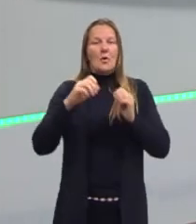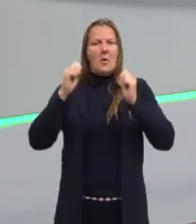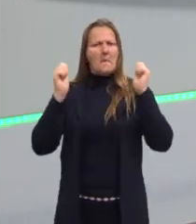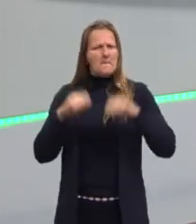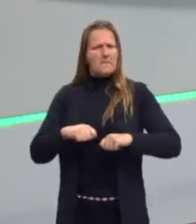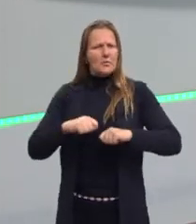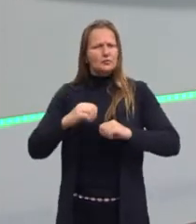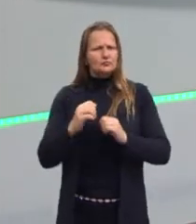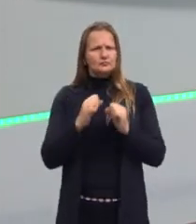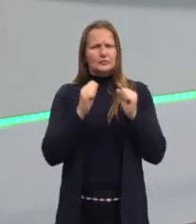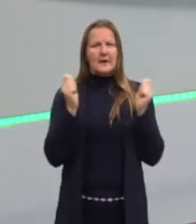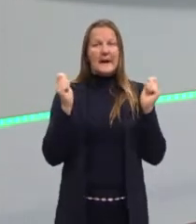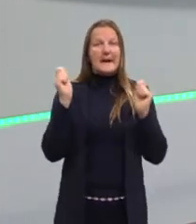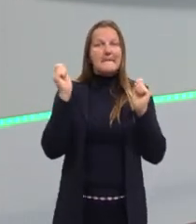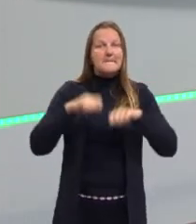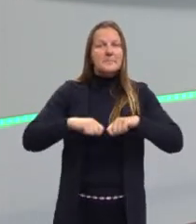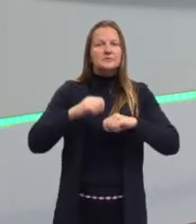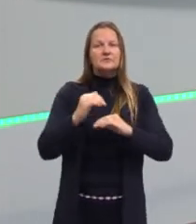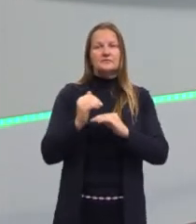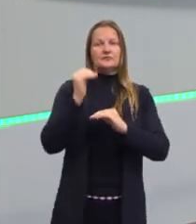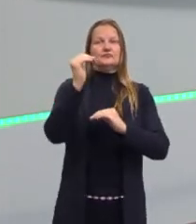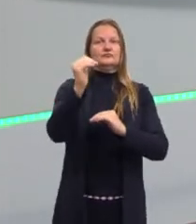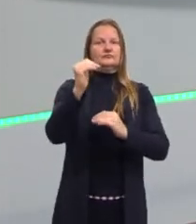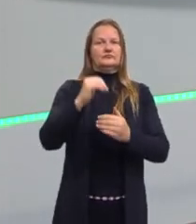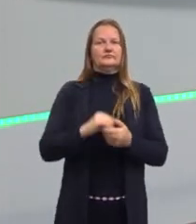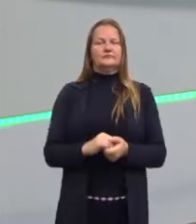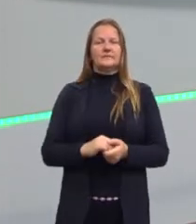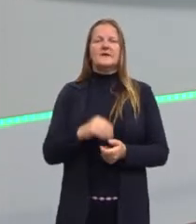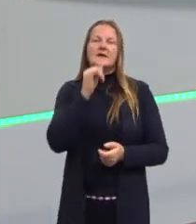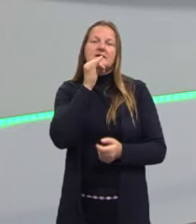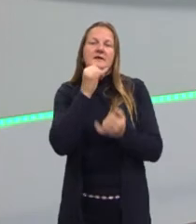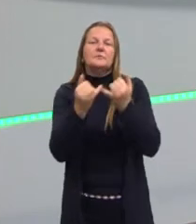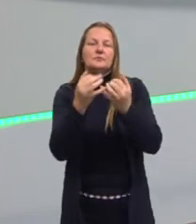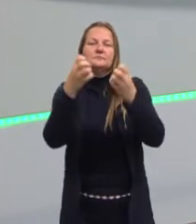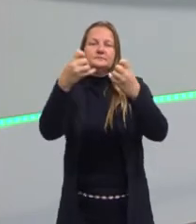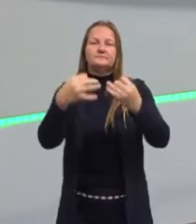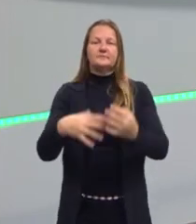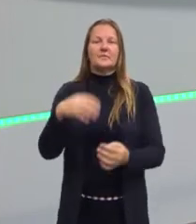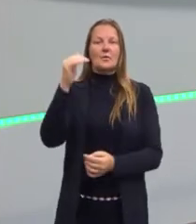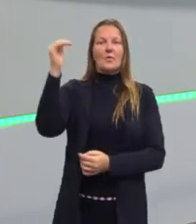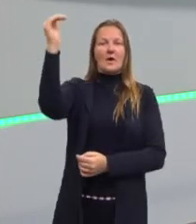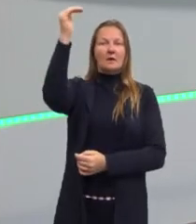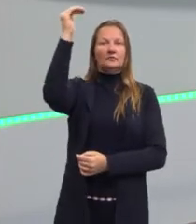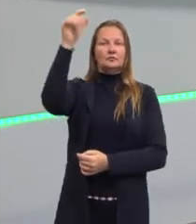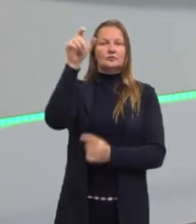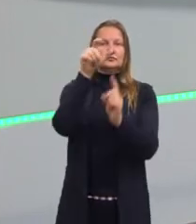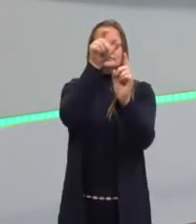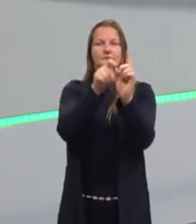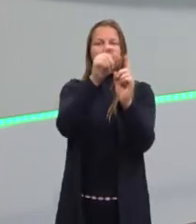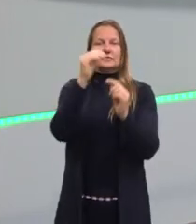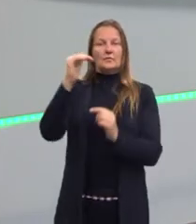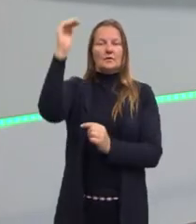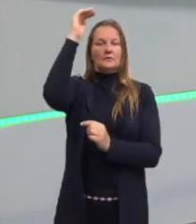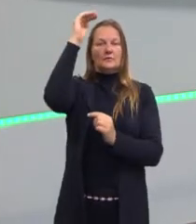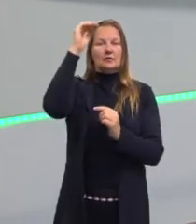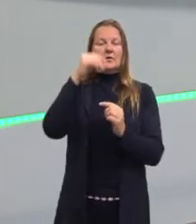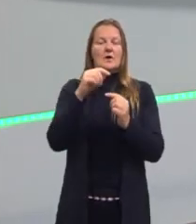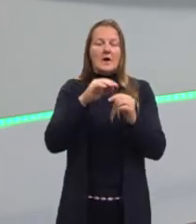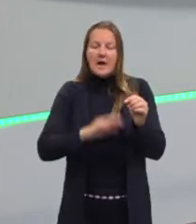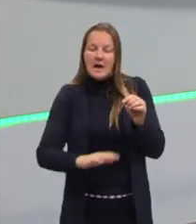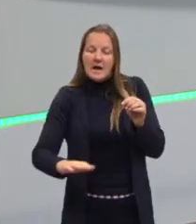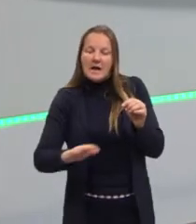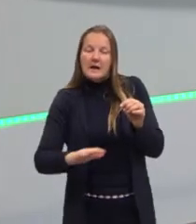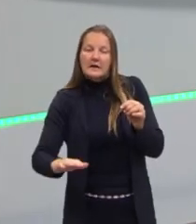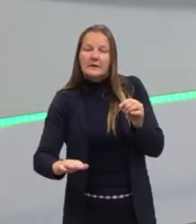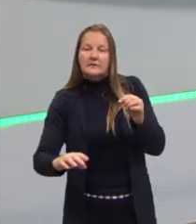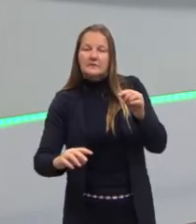necessariamente ser o seu contrário. Por exemplo, o adulto é o ato da criança, mas ele não é